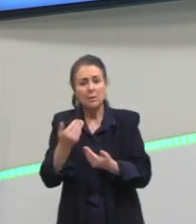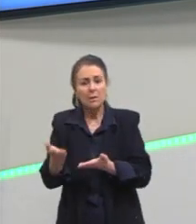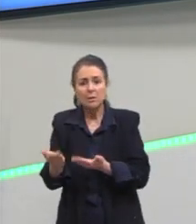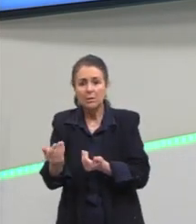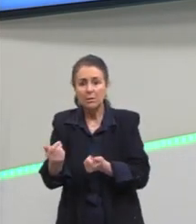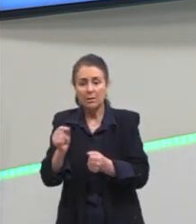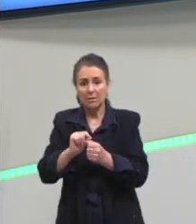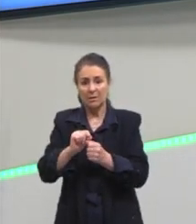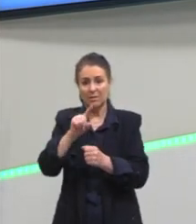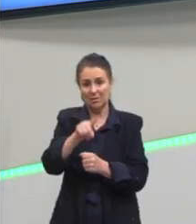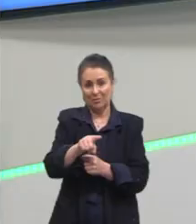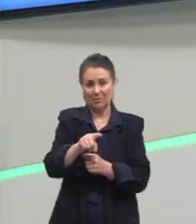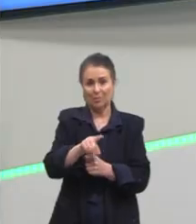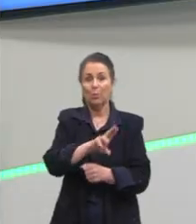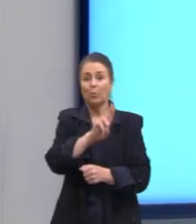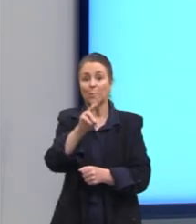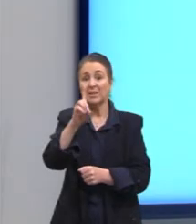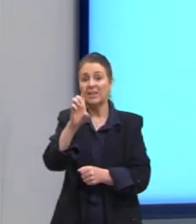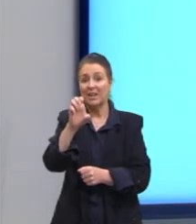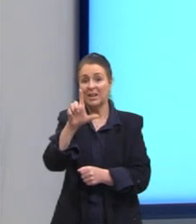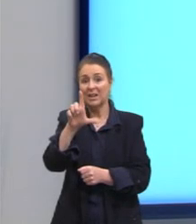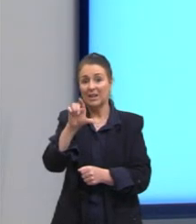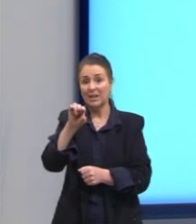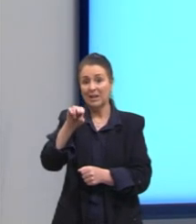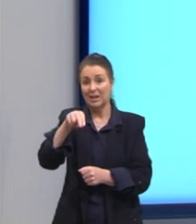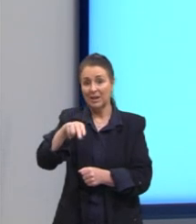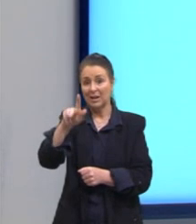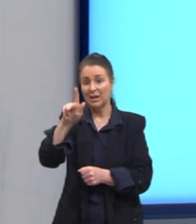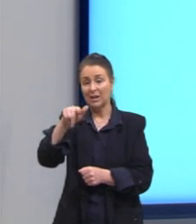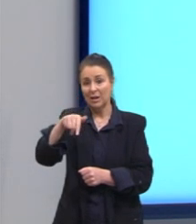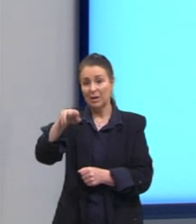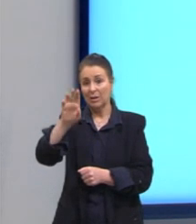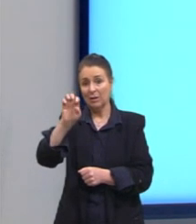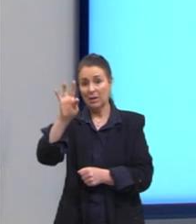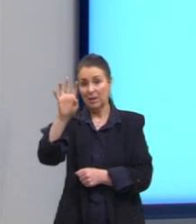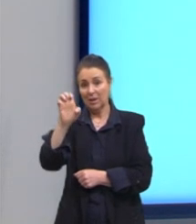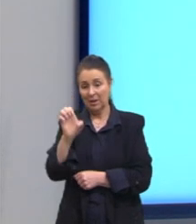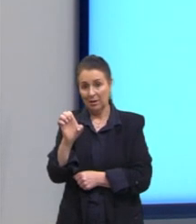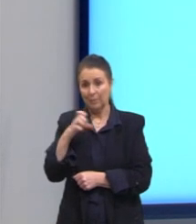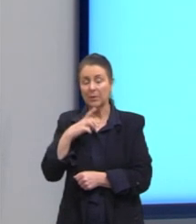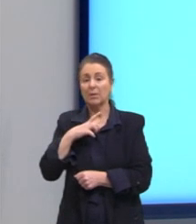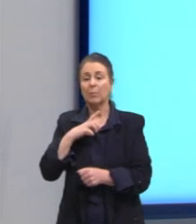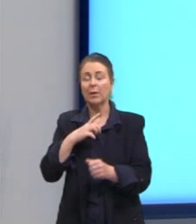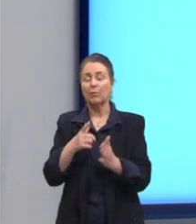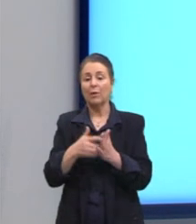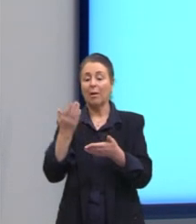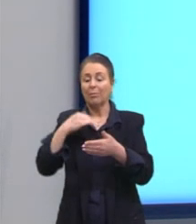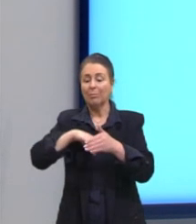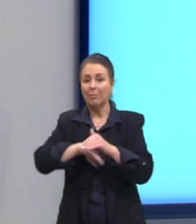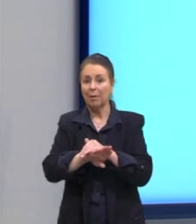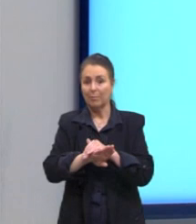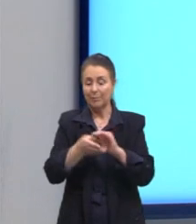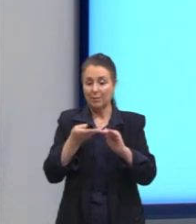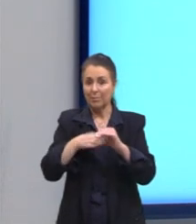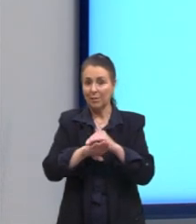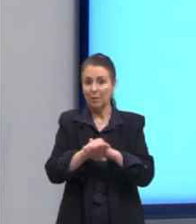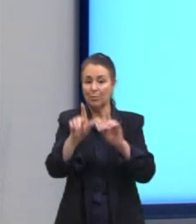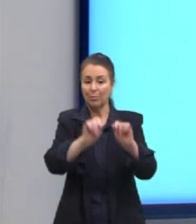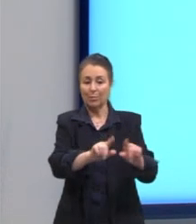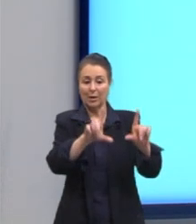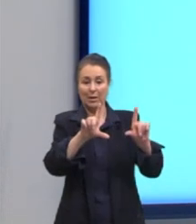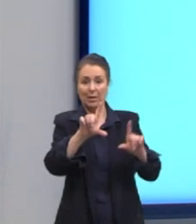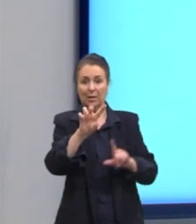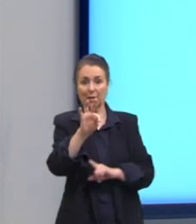chamar de delinquente. Algumas das suas obras também foram adaptadas para a televisão. Eu acredito que o Jorge Amado é um dos mais, né,